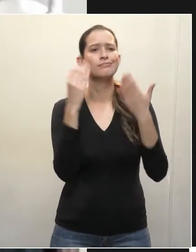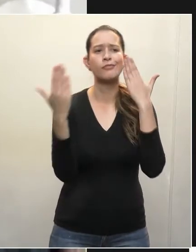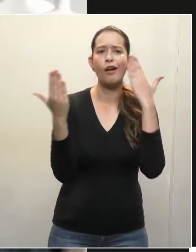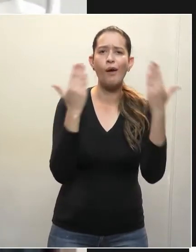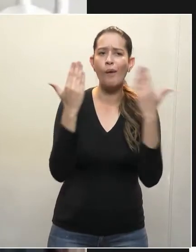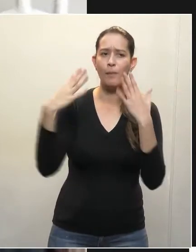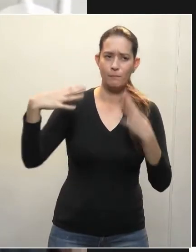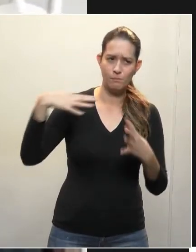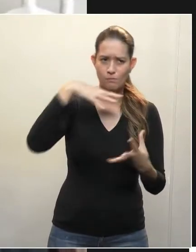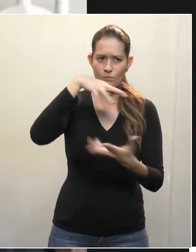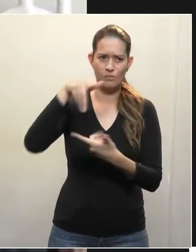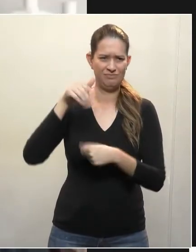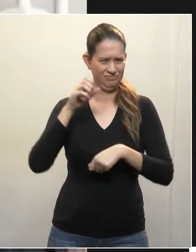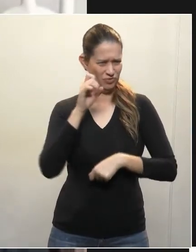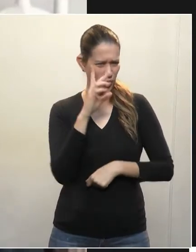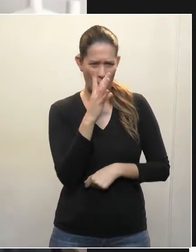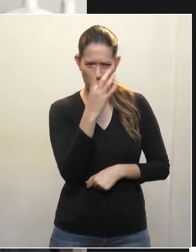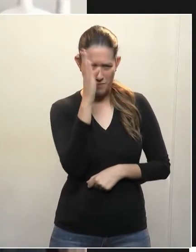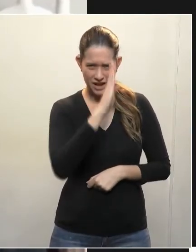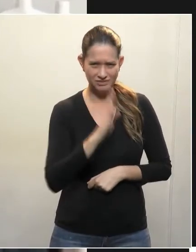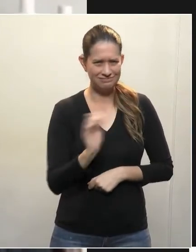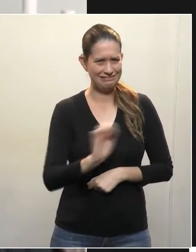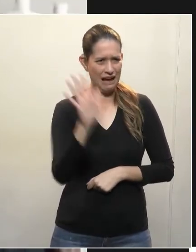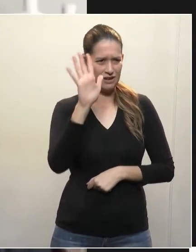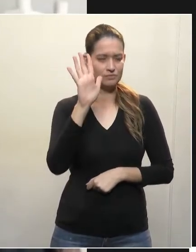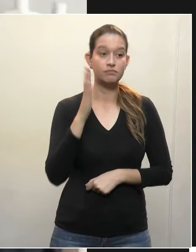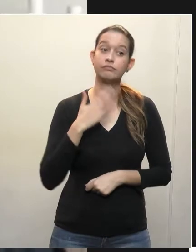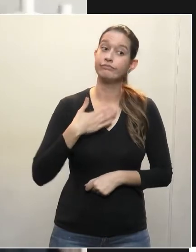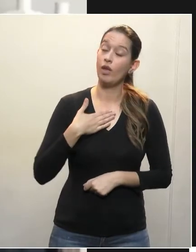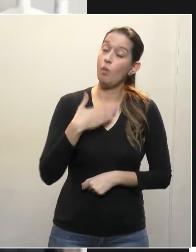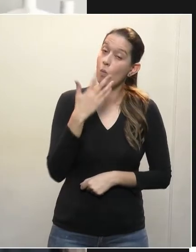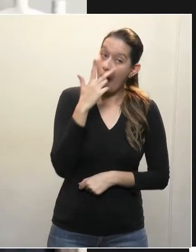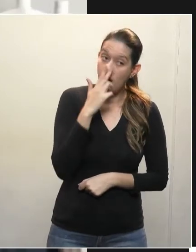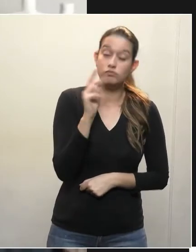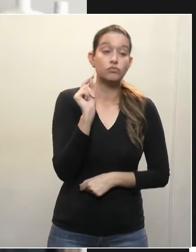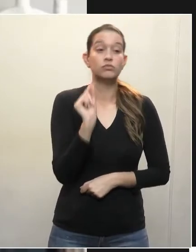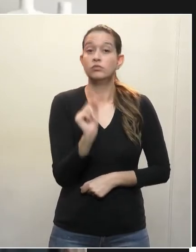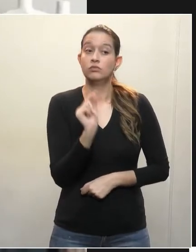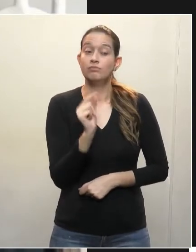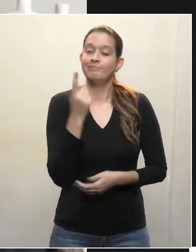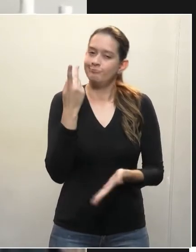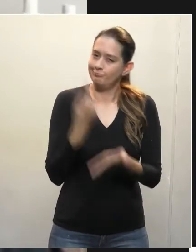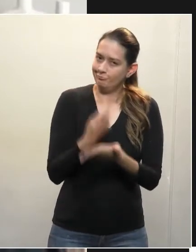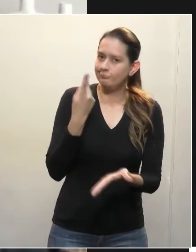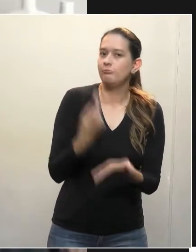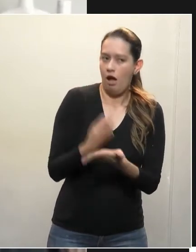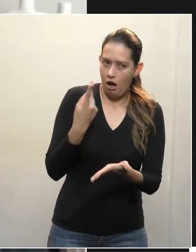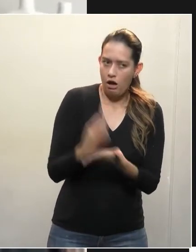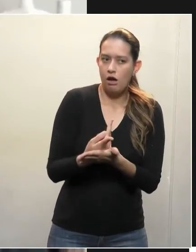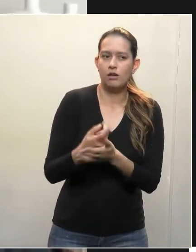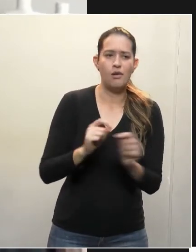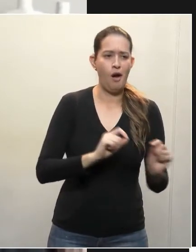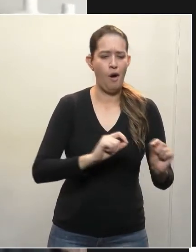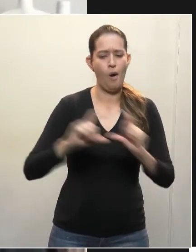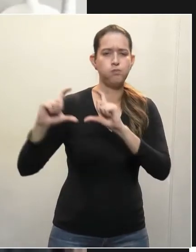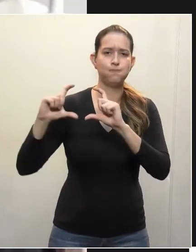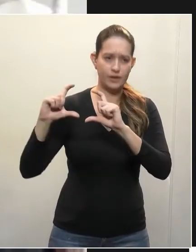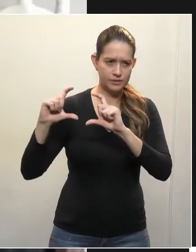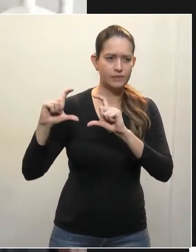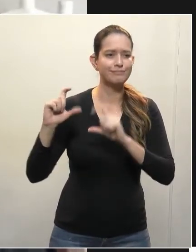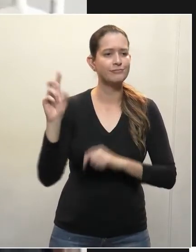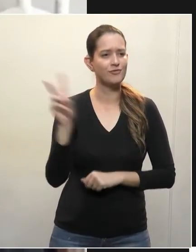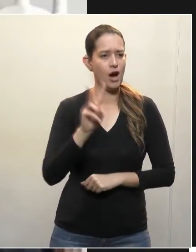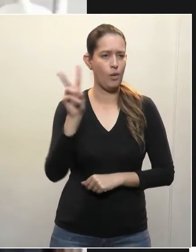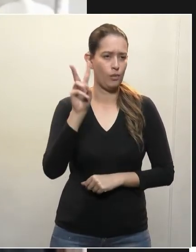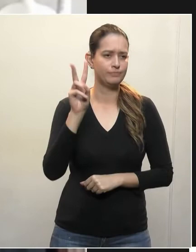Então, para mim, é totalmente fora de questão apoiar ou aumentar taxa de cartório. Os deputados são eleitos para